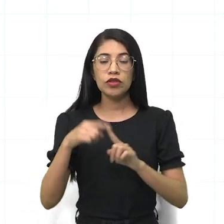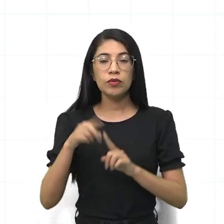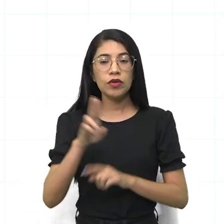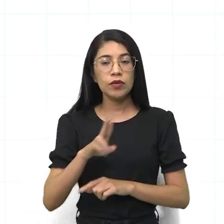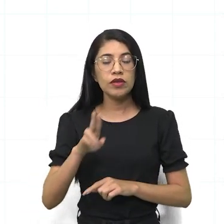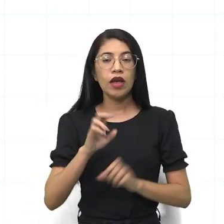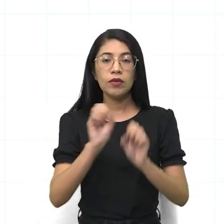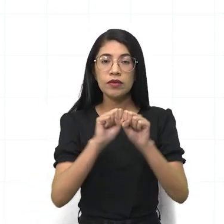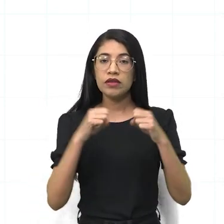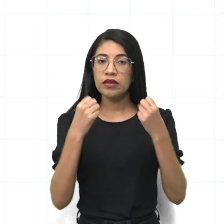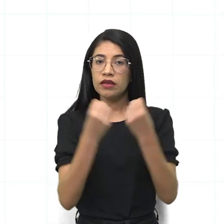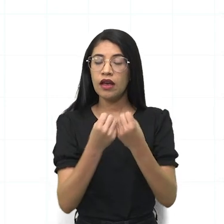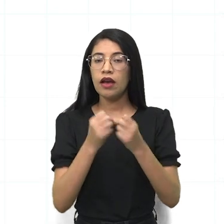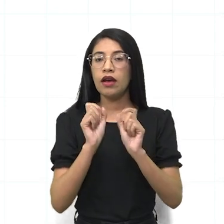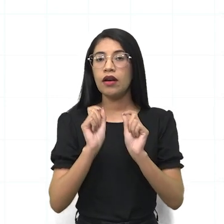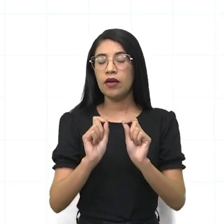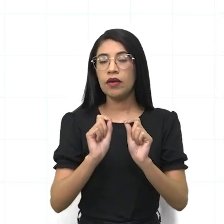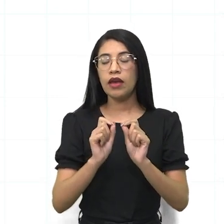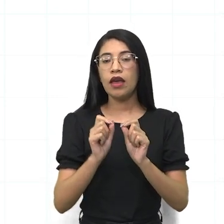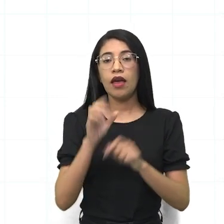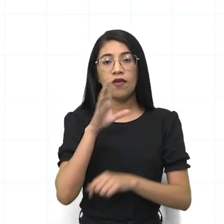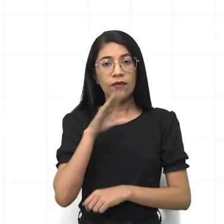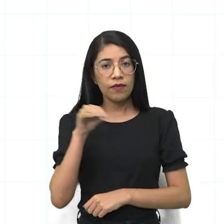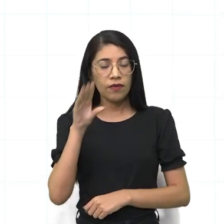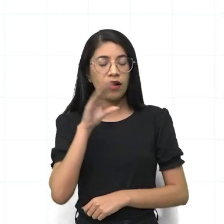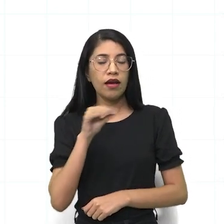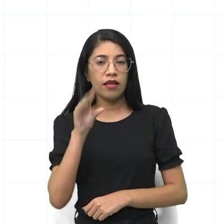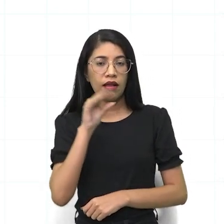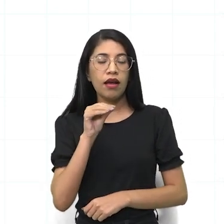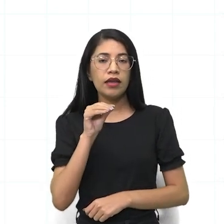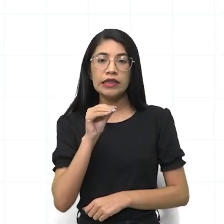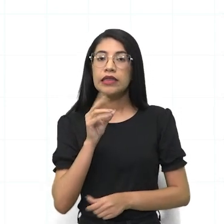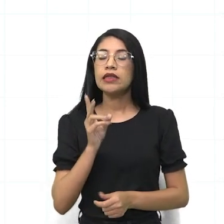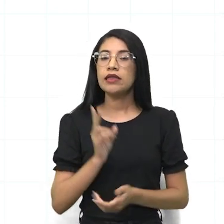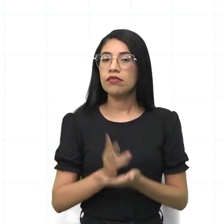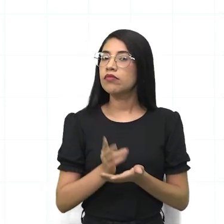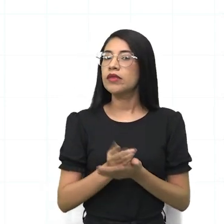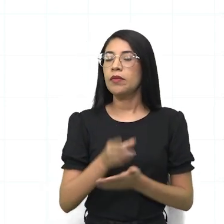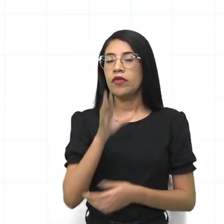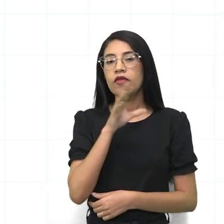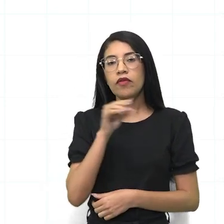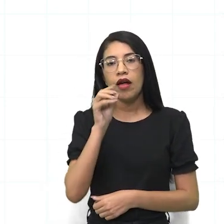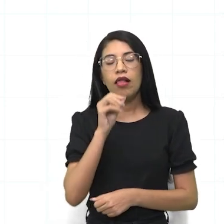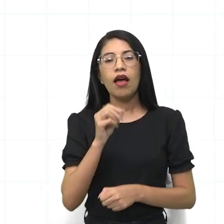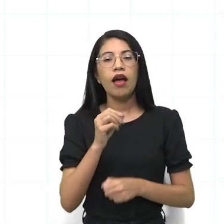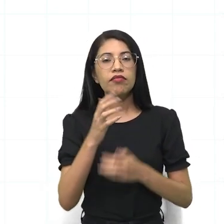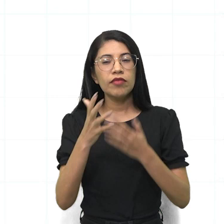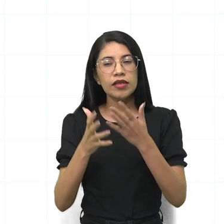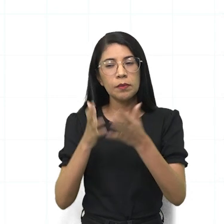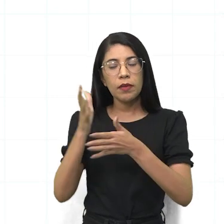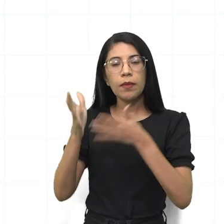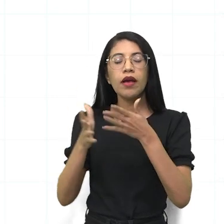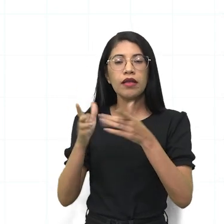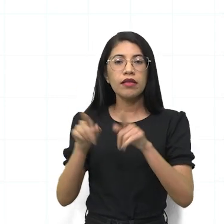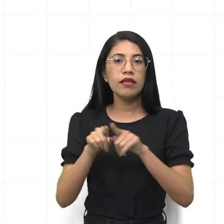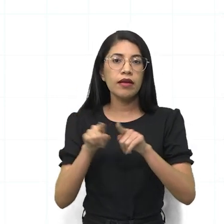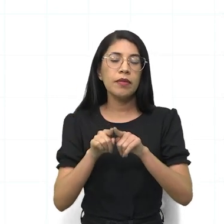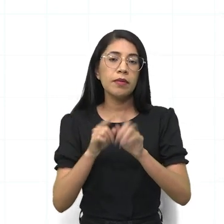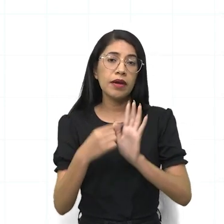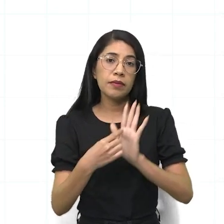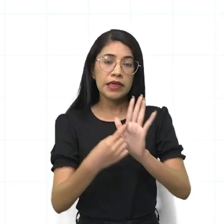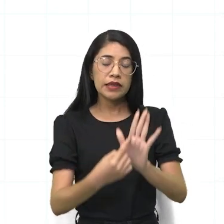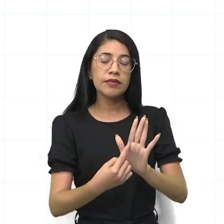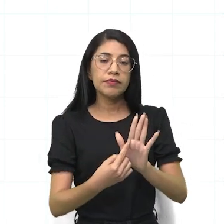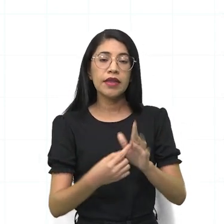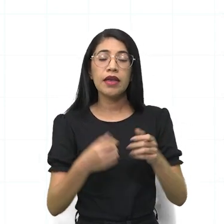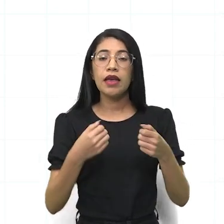seminários seja, obviamente, a falada, né, nós sempre vamos falar para apresentar, para expor, recomenda-se